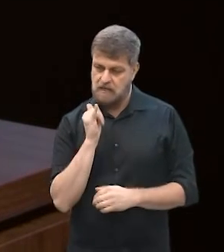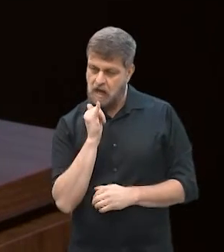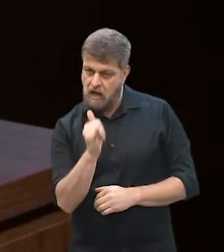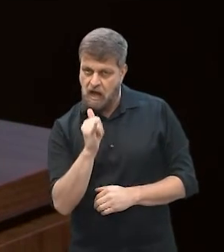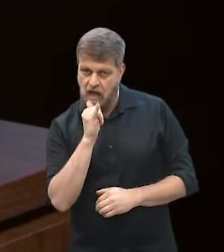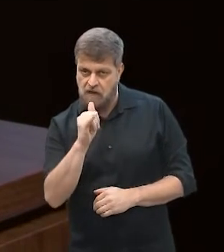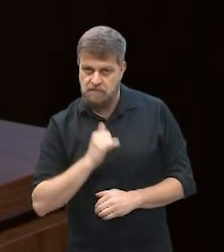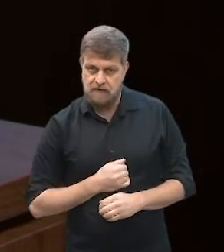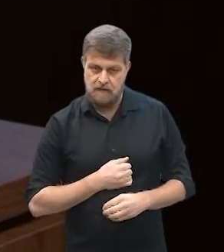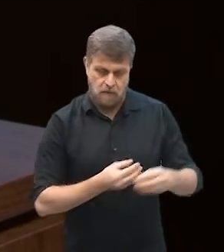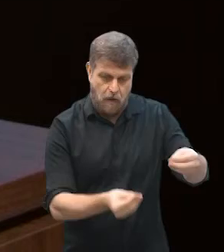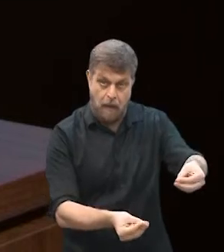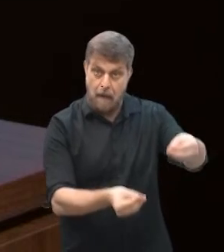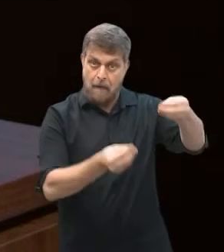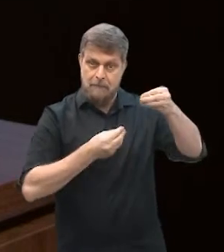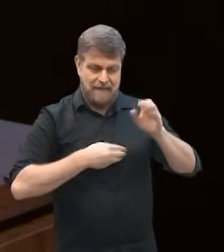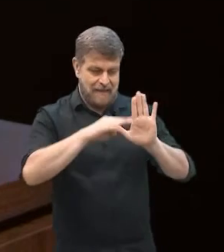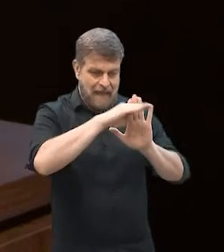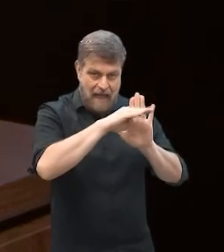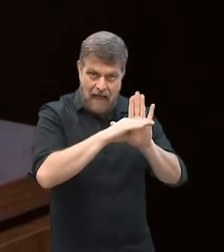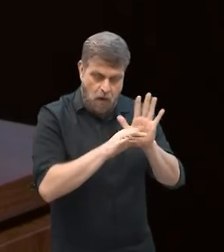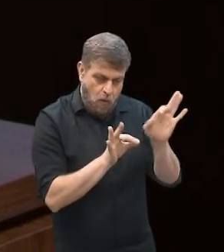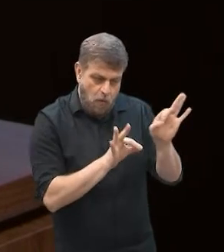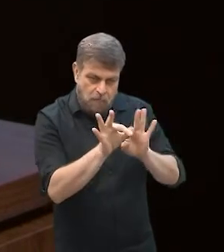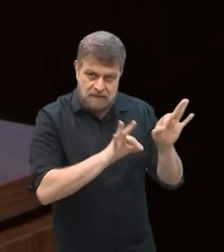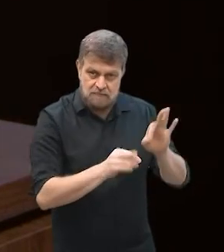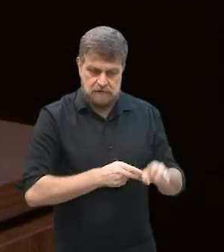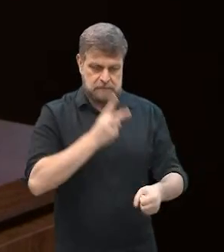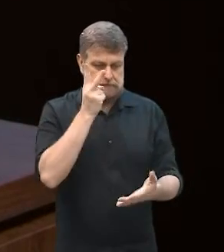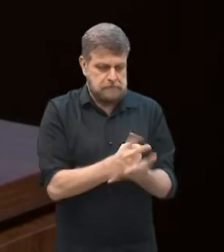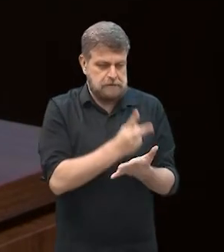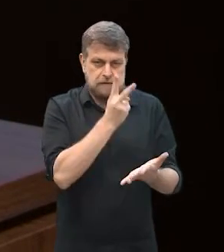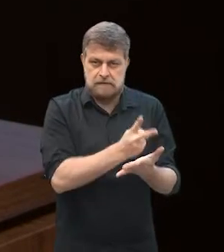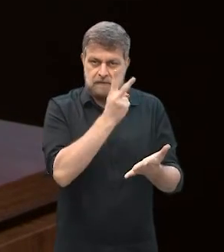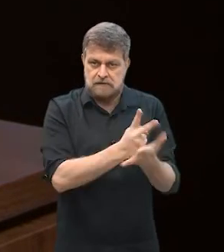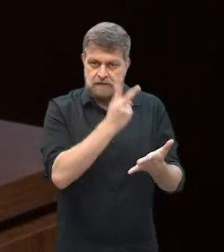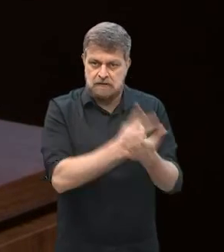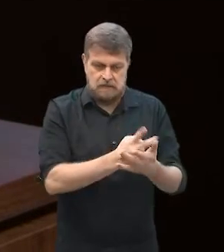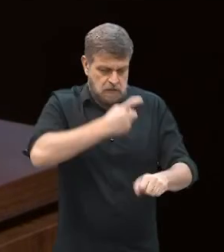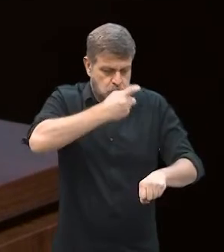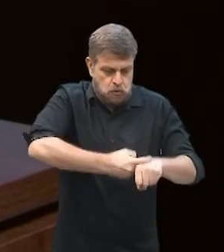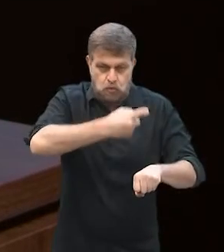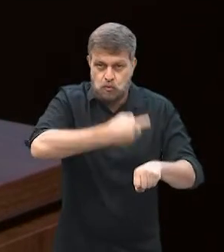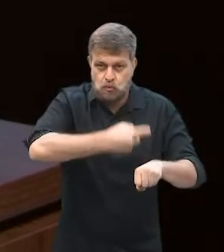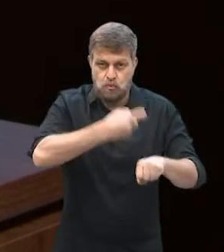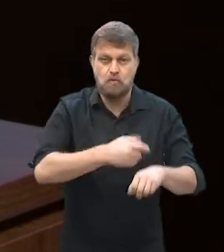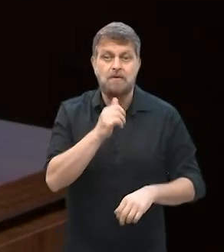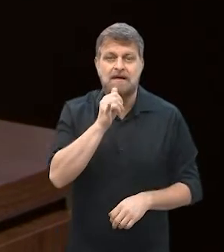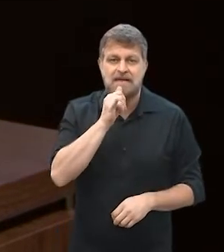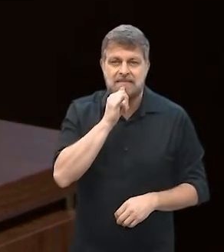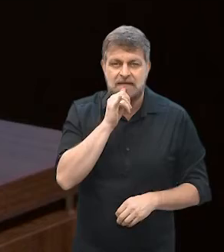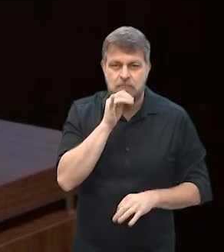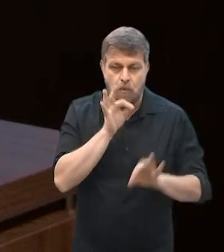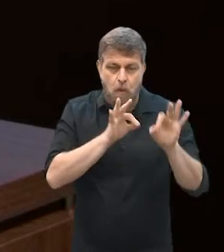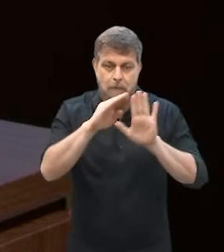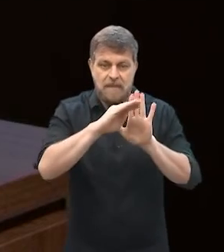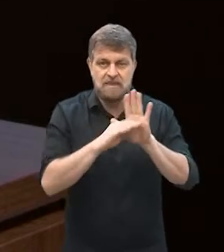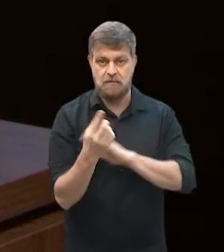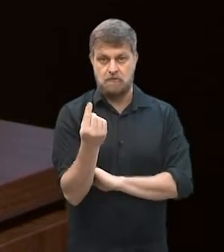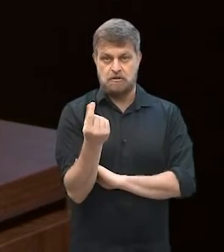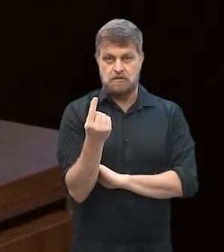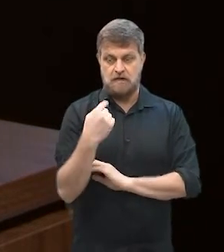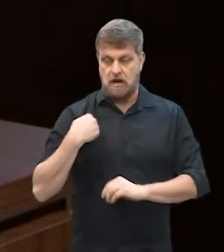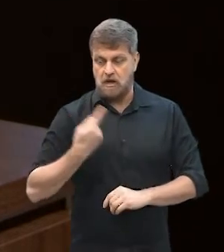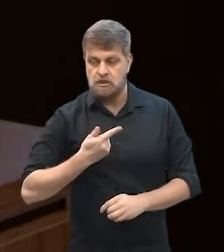sobre revisitar esse planejamento, não ter um negócio estanque, né, então imagine, exemplo, né, o planejamento financeiro, né,